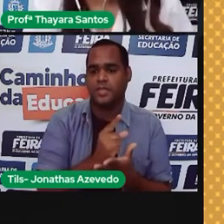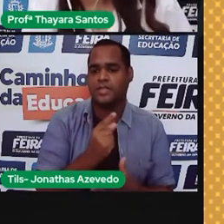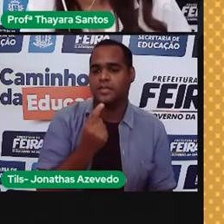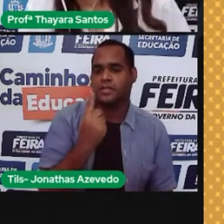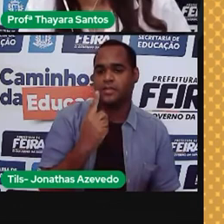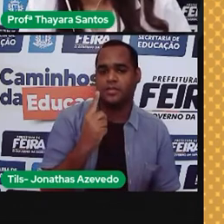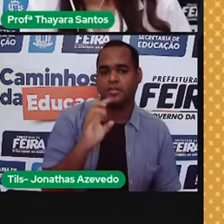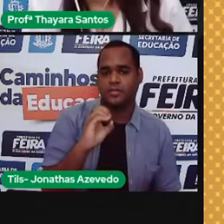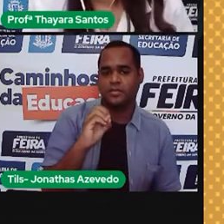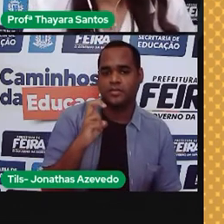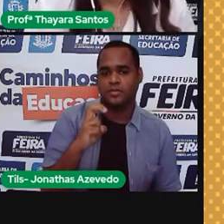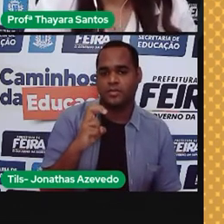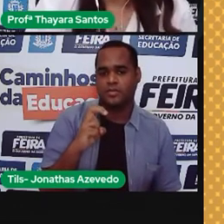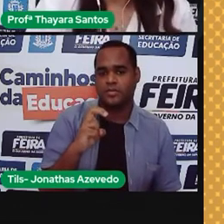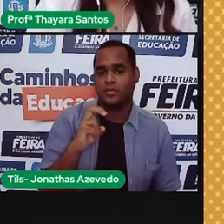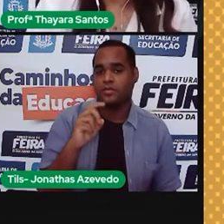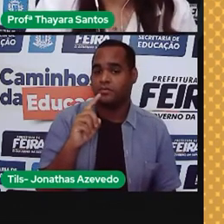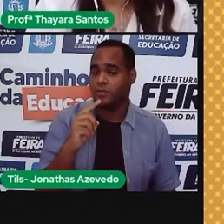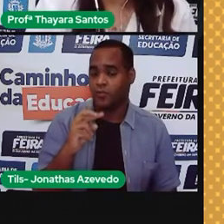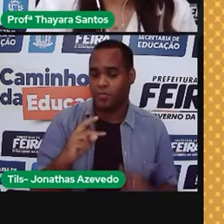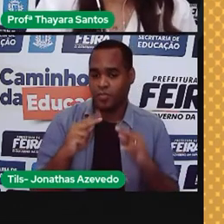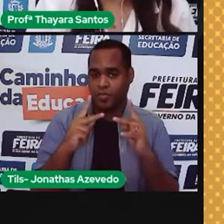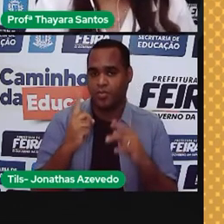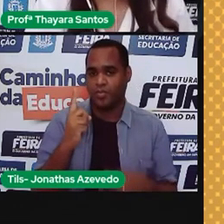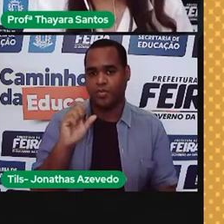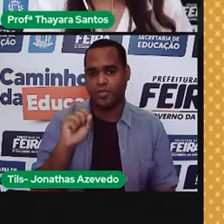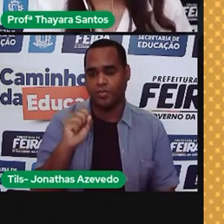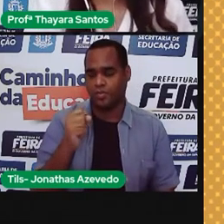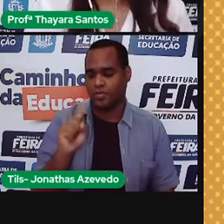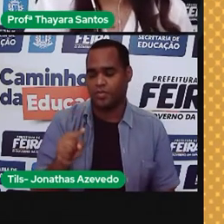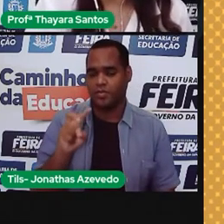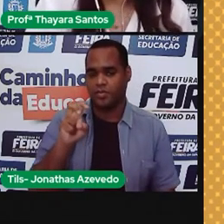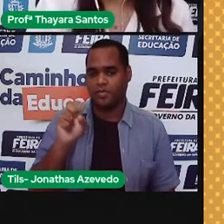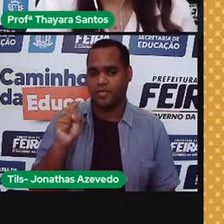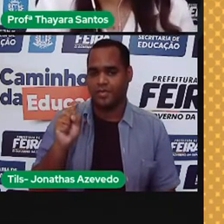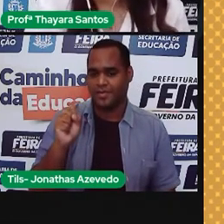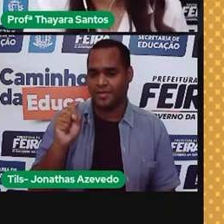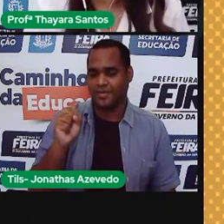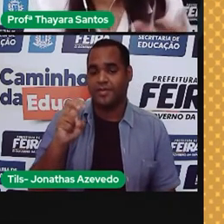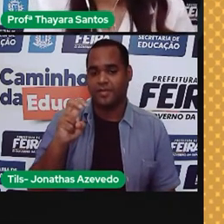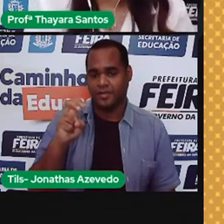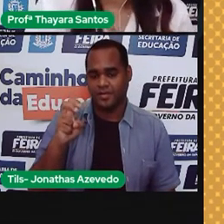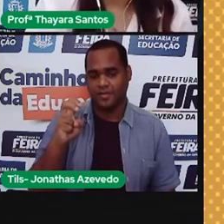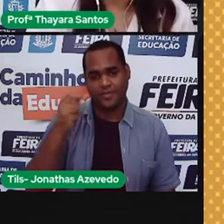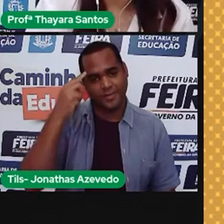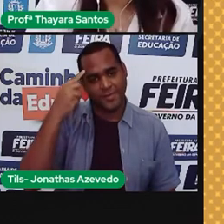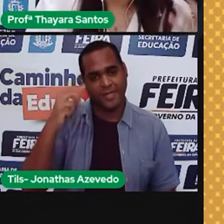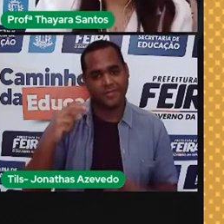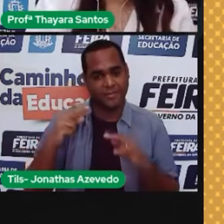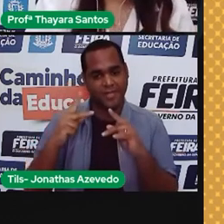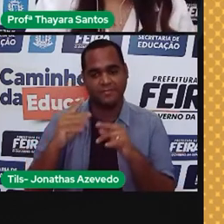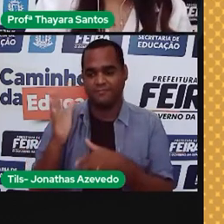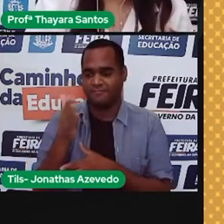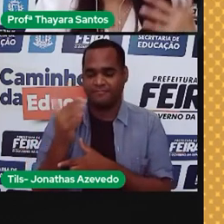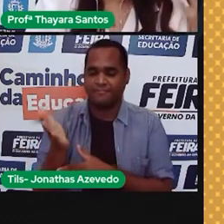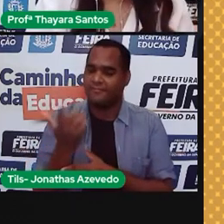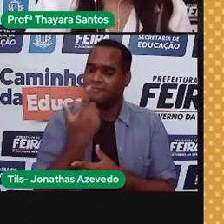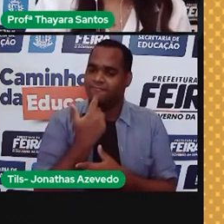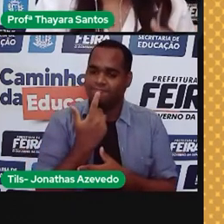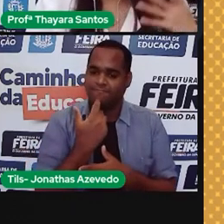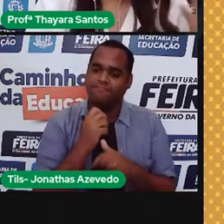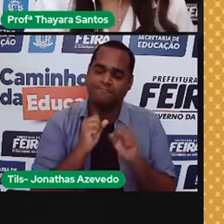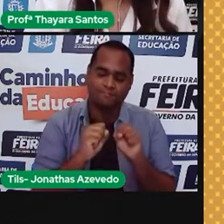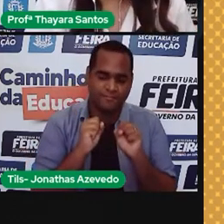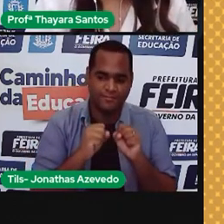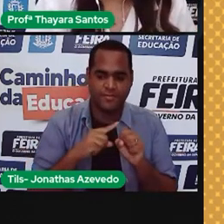,11, eu vou ter que pagar R$108,85 por causa dessa variação da bandeira, porque as condições lá das